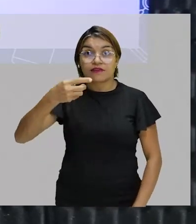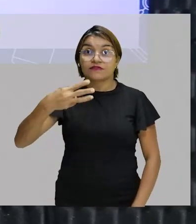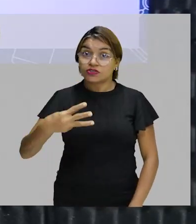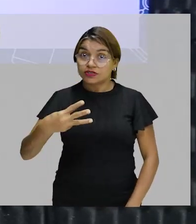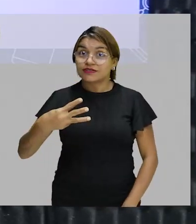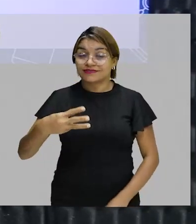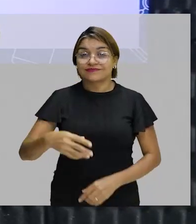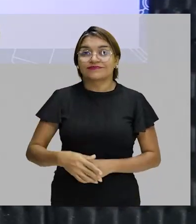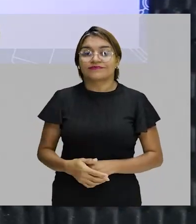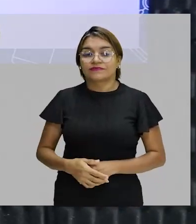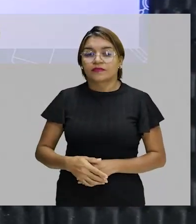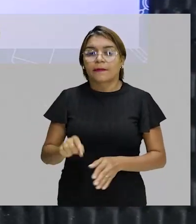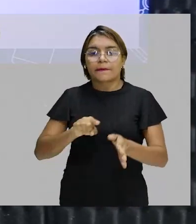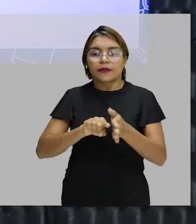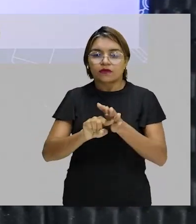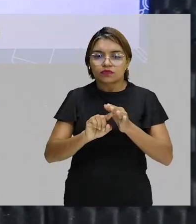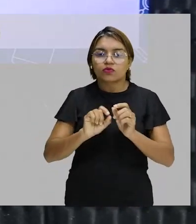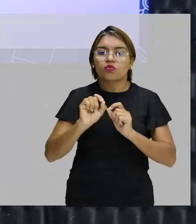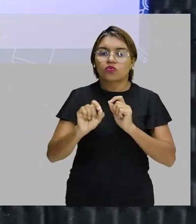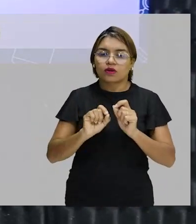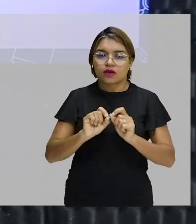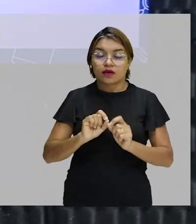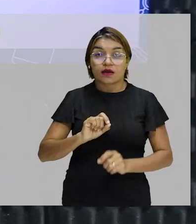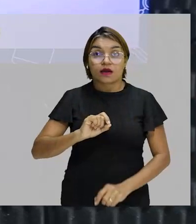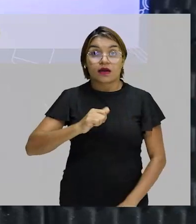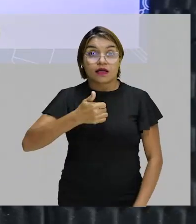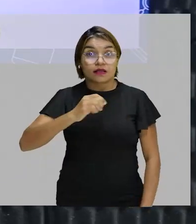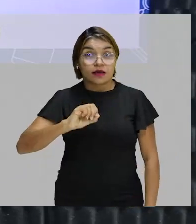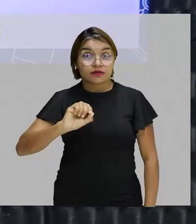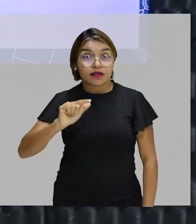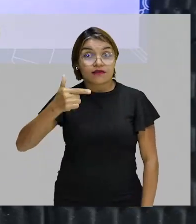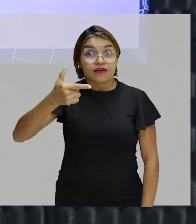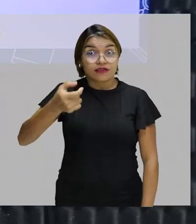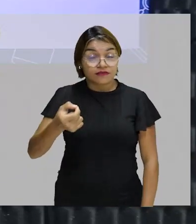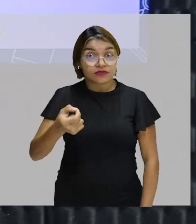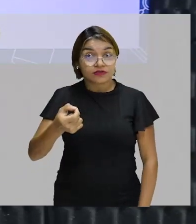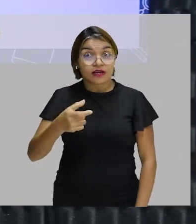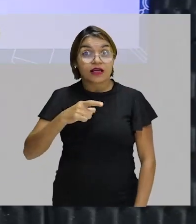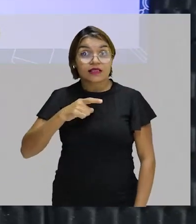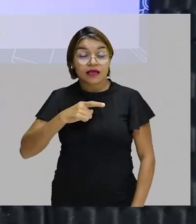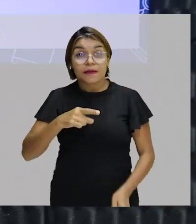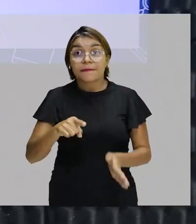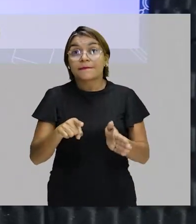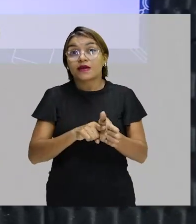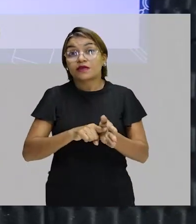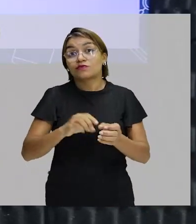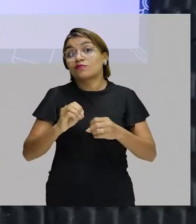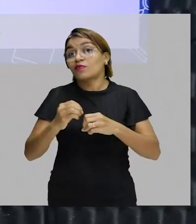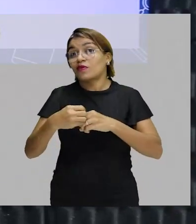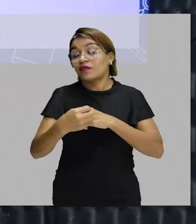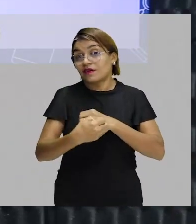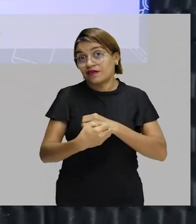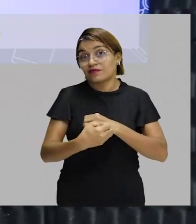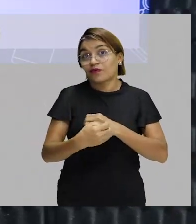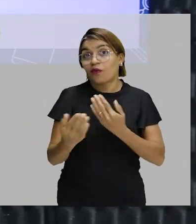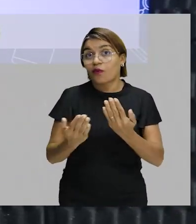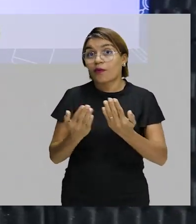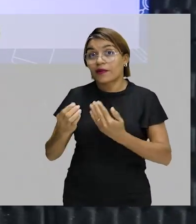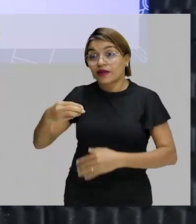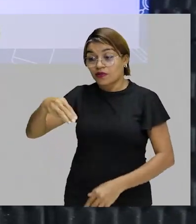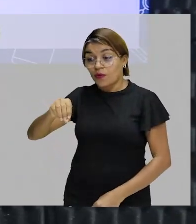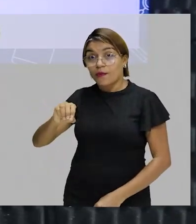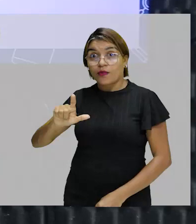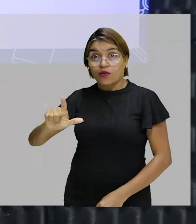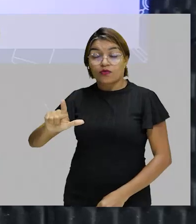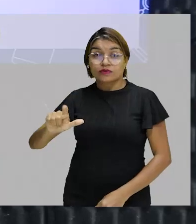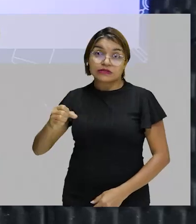fala disso, 10 elevado a 20, nós temos menos moléculas do que o equivalente a 1 mol. Se nós